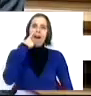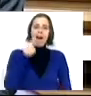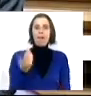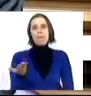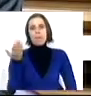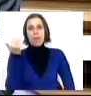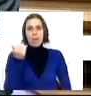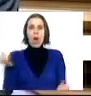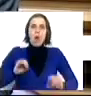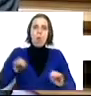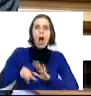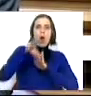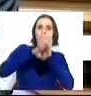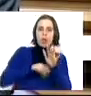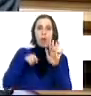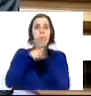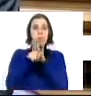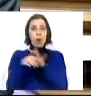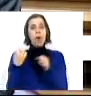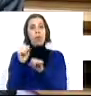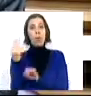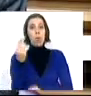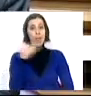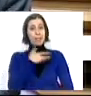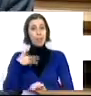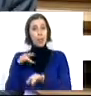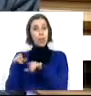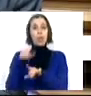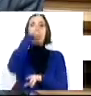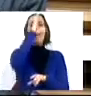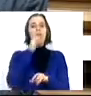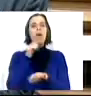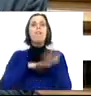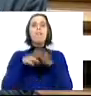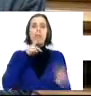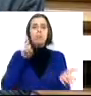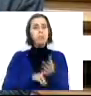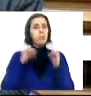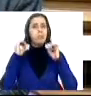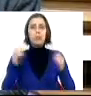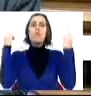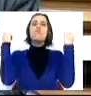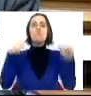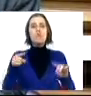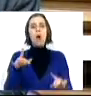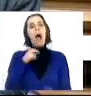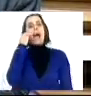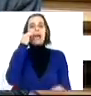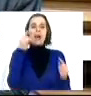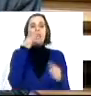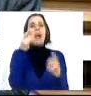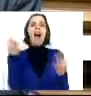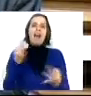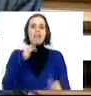deficientes condições das instalações onde funciona esta unidade de saúde, o Governo nada fez se não reconhecer a gravidade da